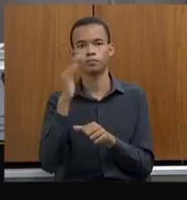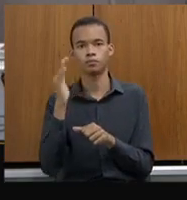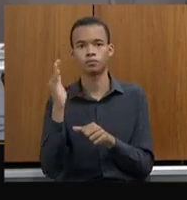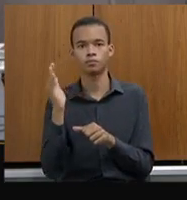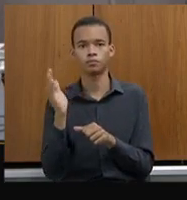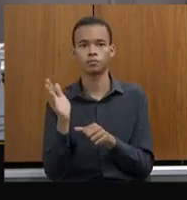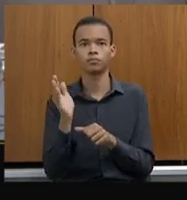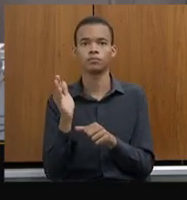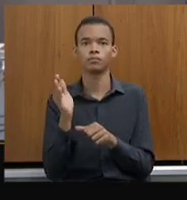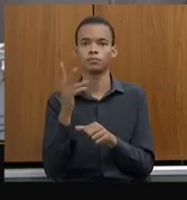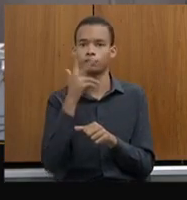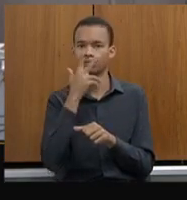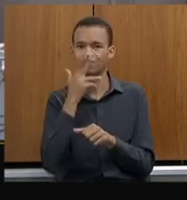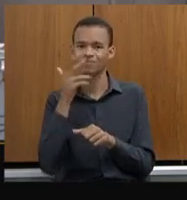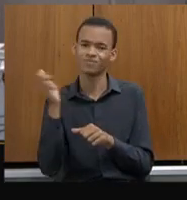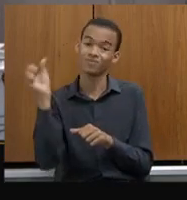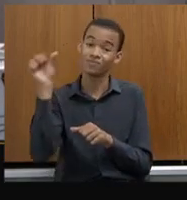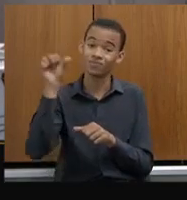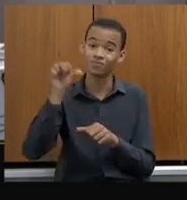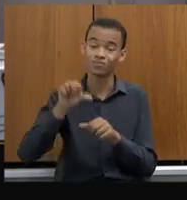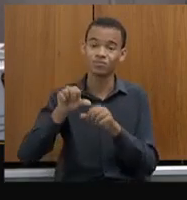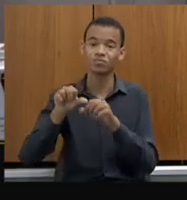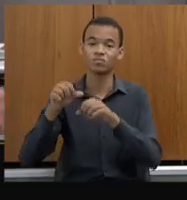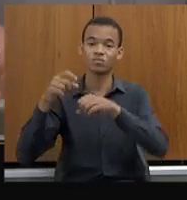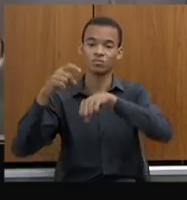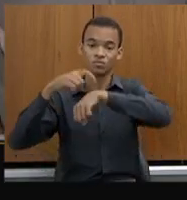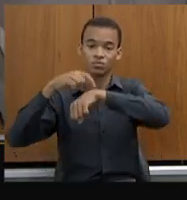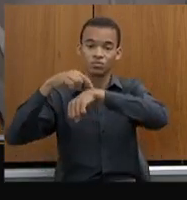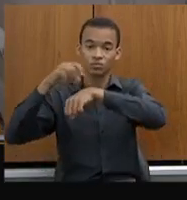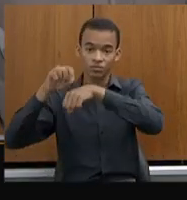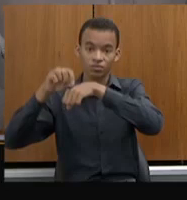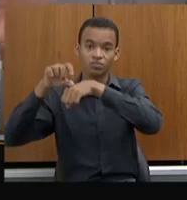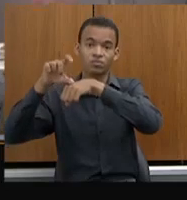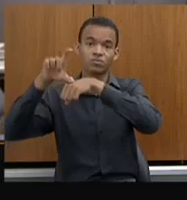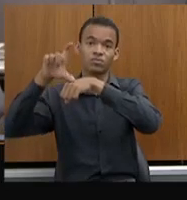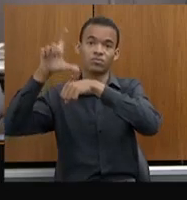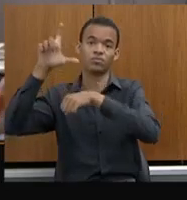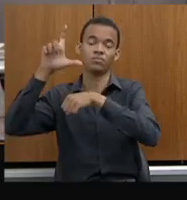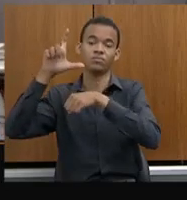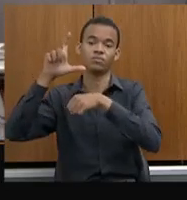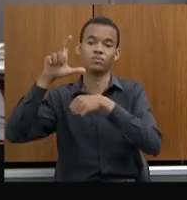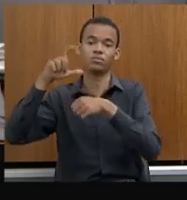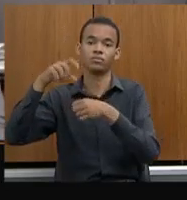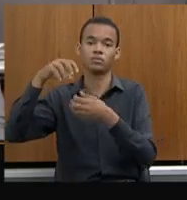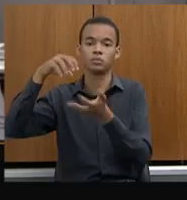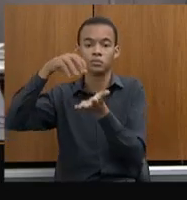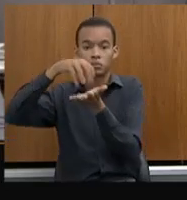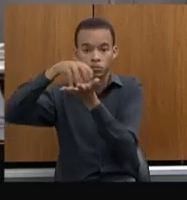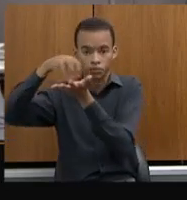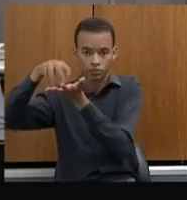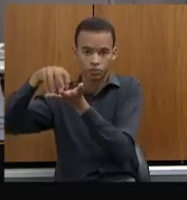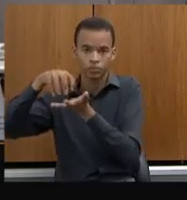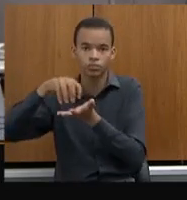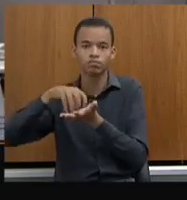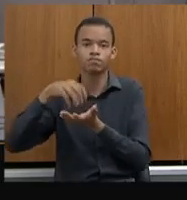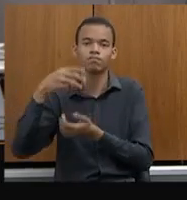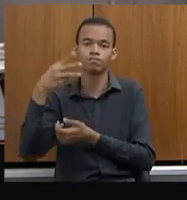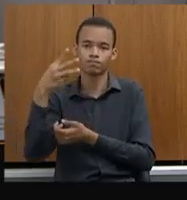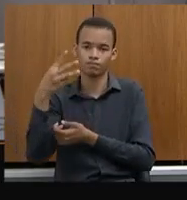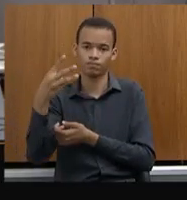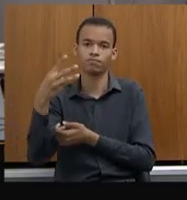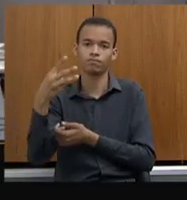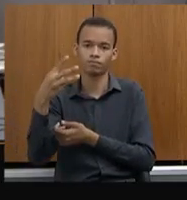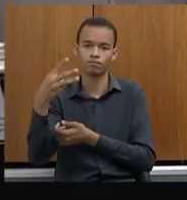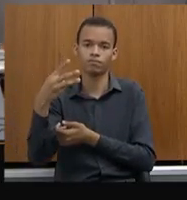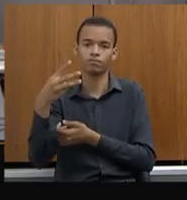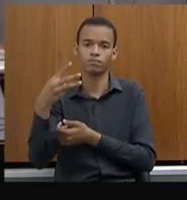uma piora, uma pequena piora, e especialmente em três unidades, que realmente é o que